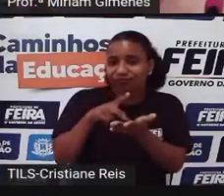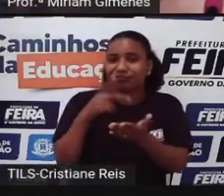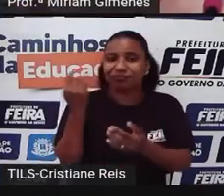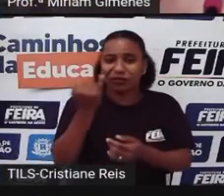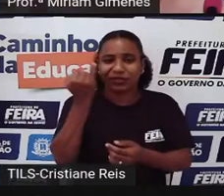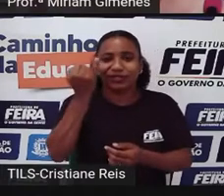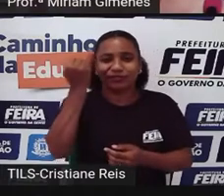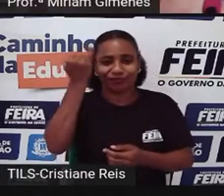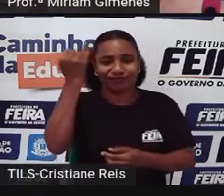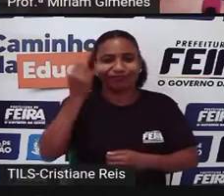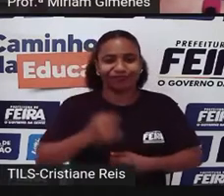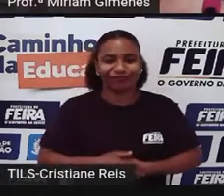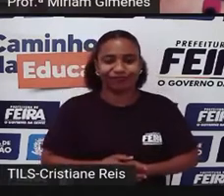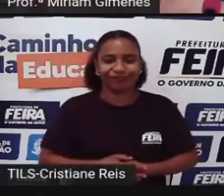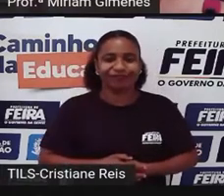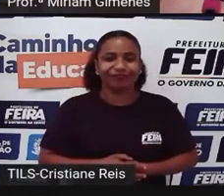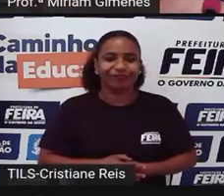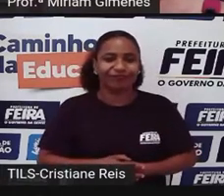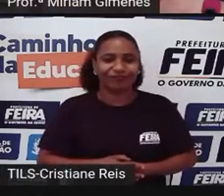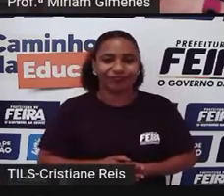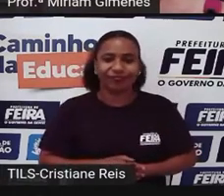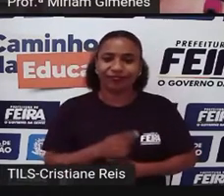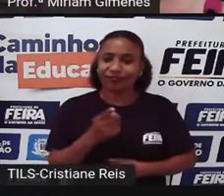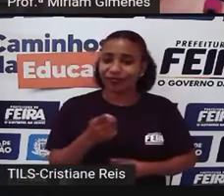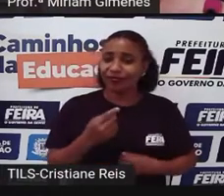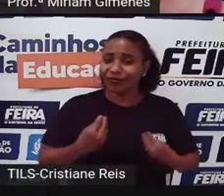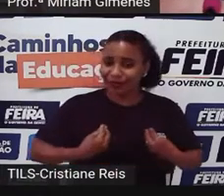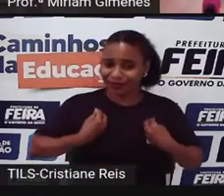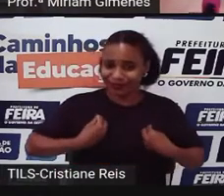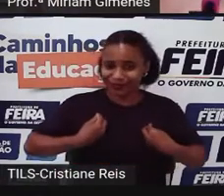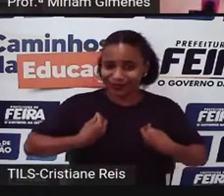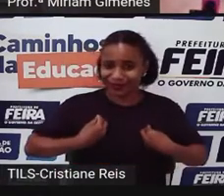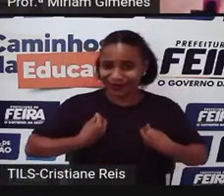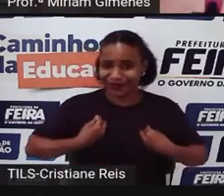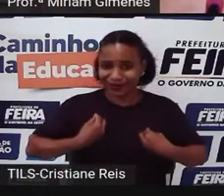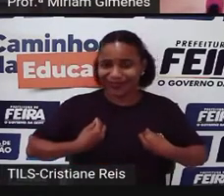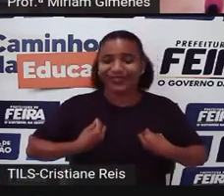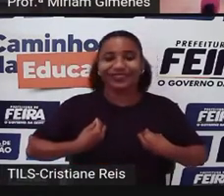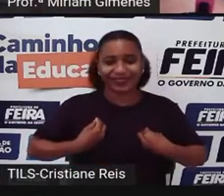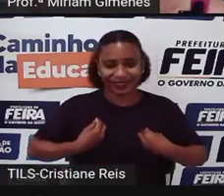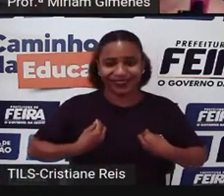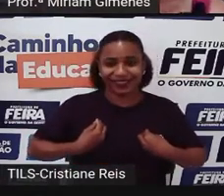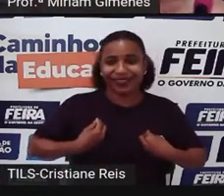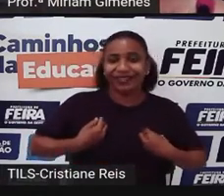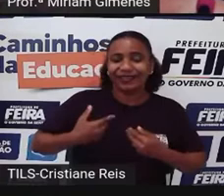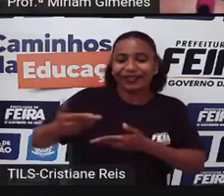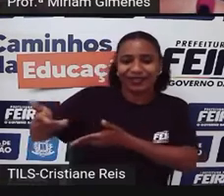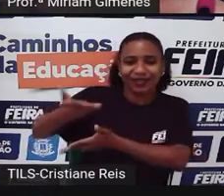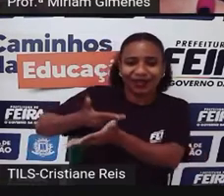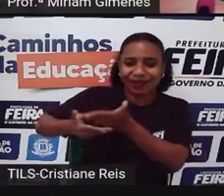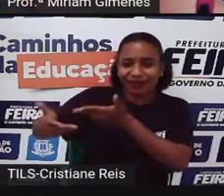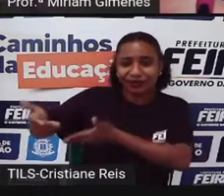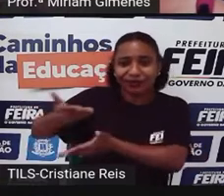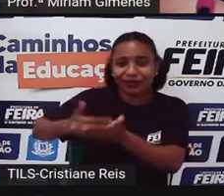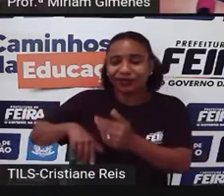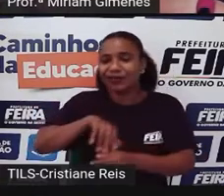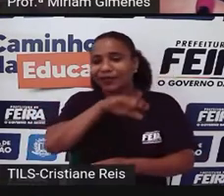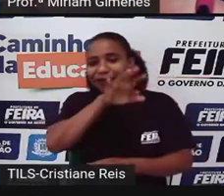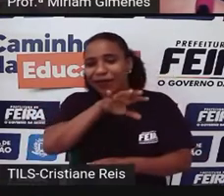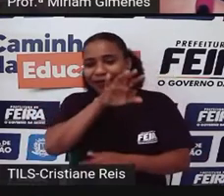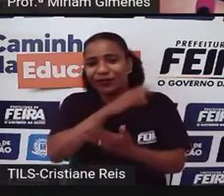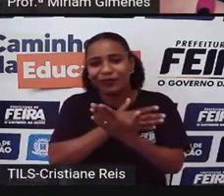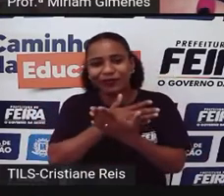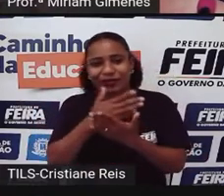Beleza O ser humano Ele tem uma relação Antiga com diversos animais Desde que o ser humano Começou a agricultura